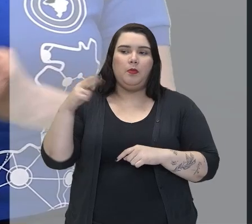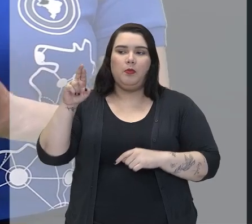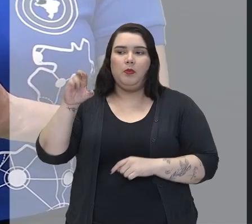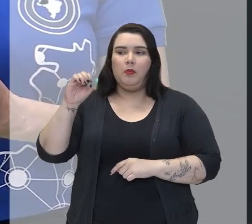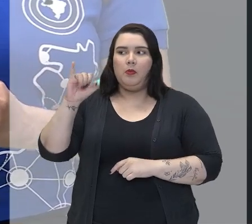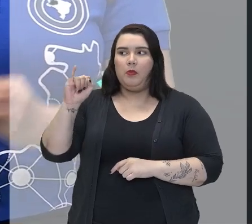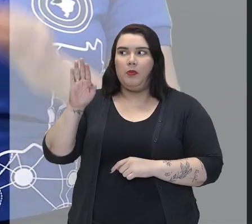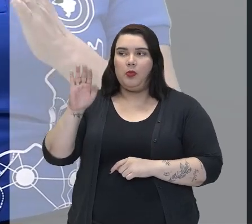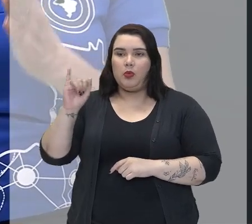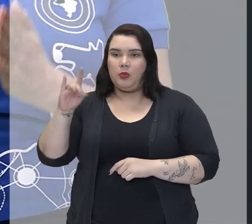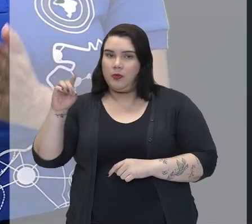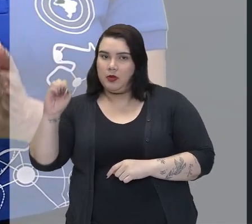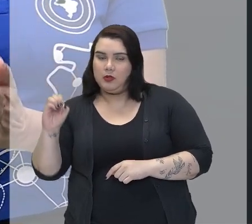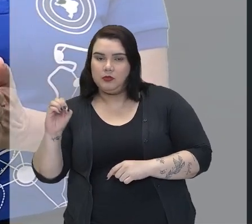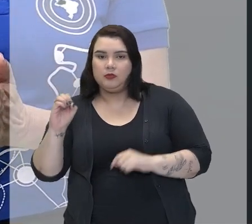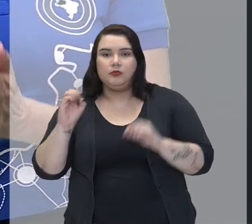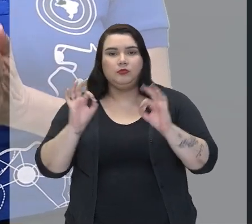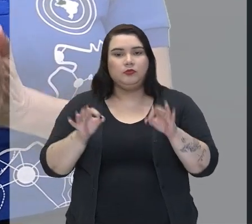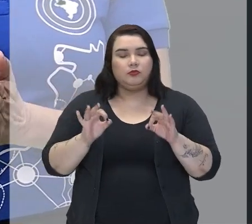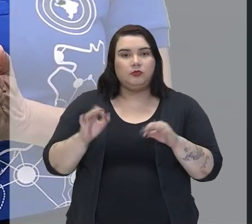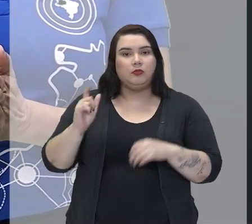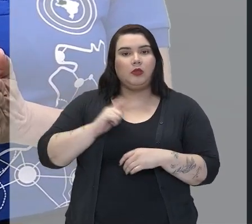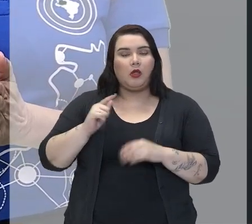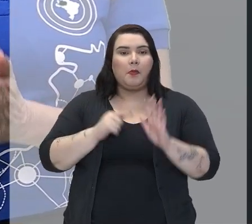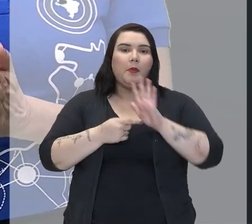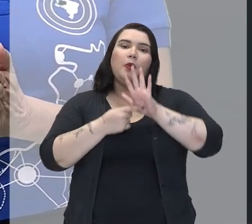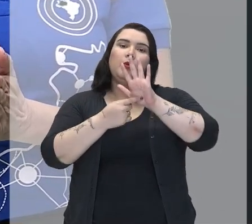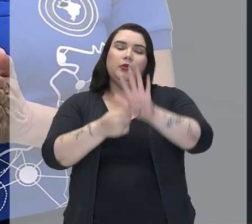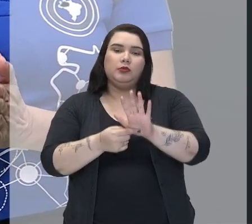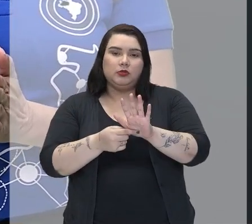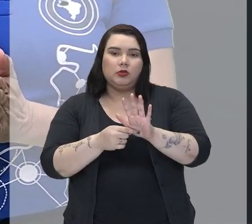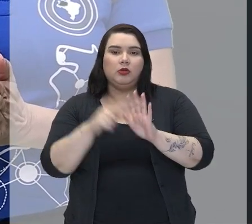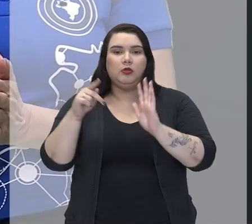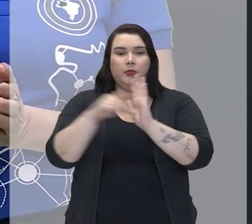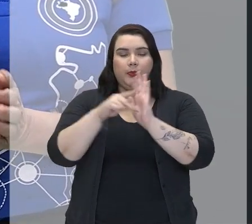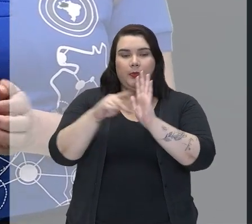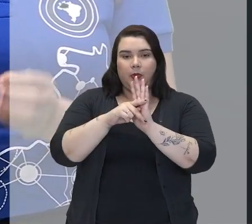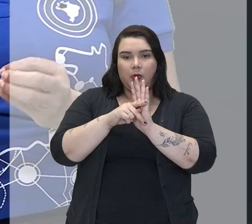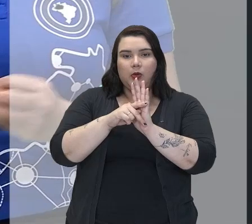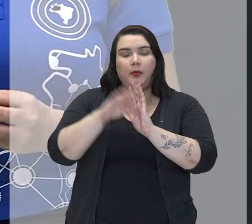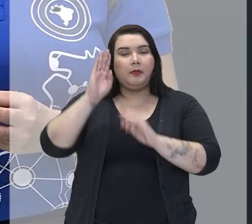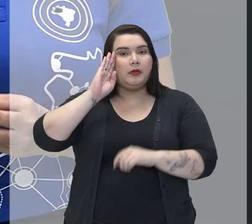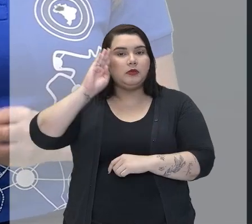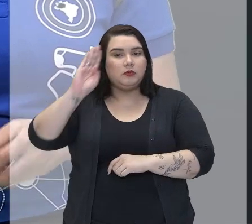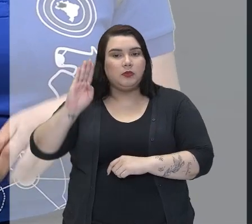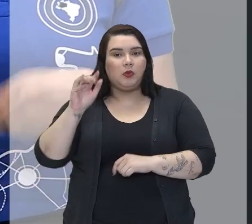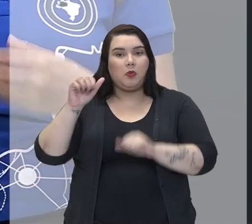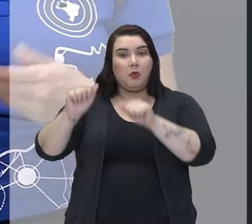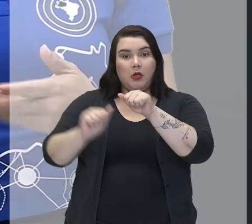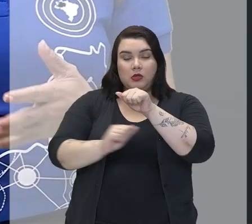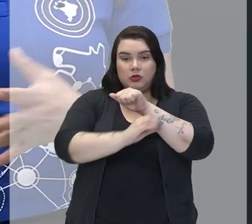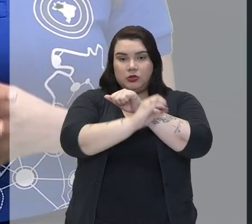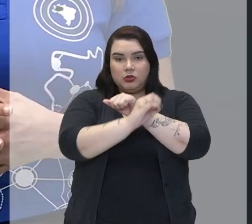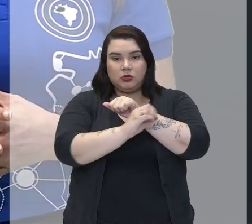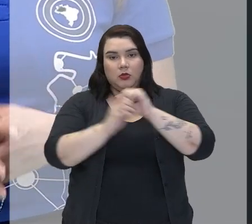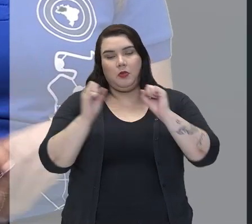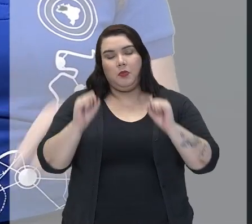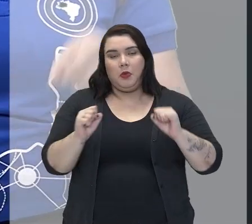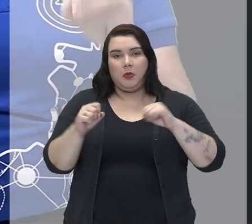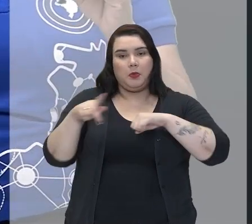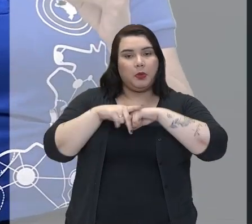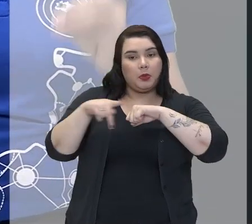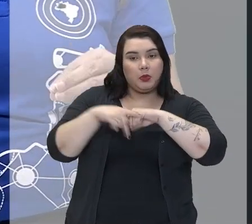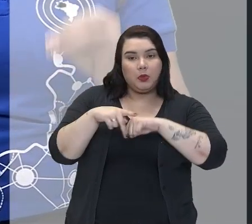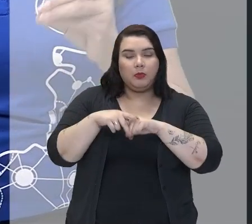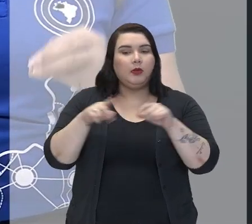proibido a entrada. Se estiver determinando aí, o Azinho aí, principalmente o artigo, pode estar também um pronome,